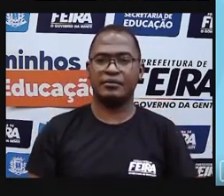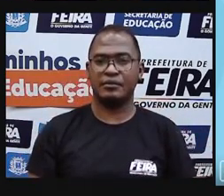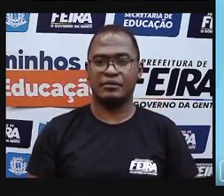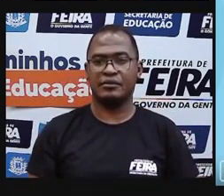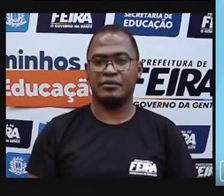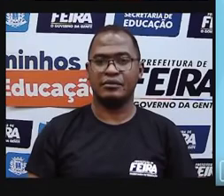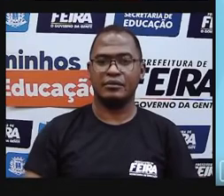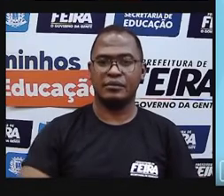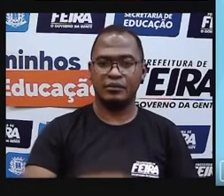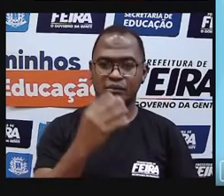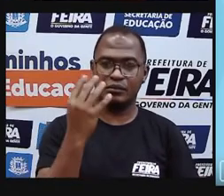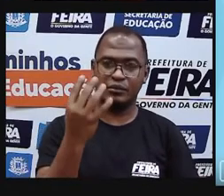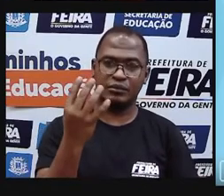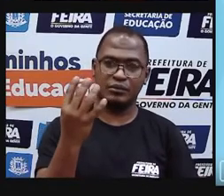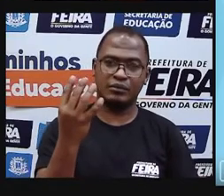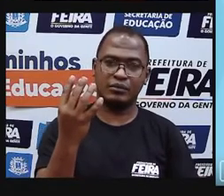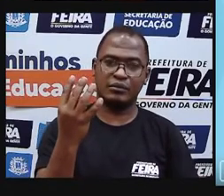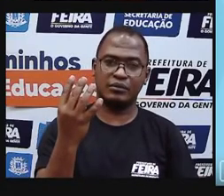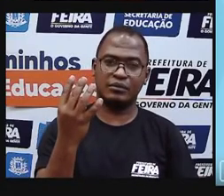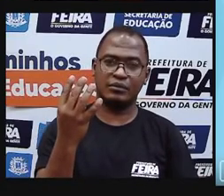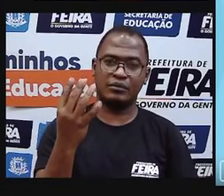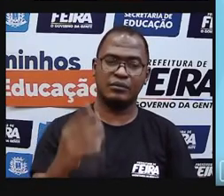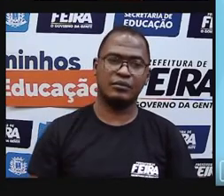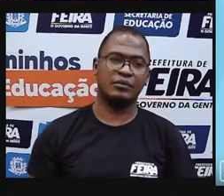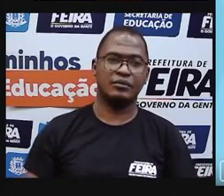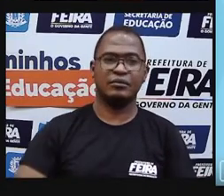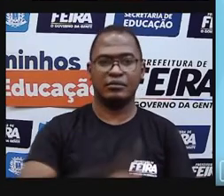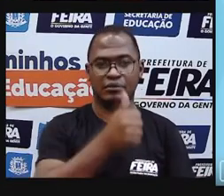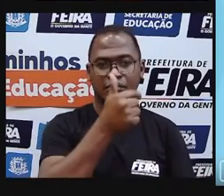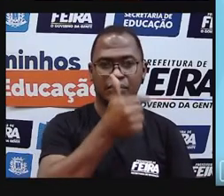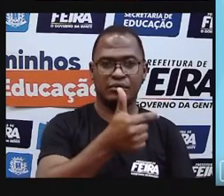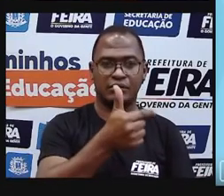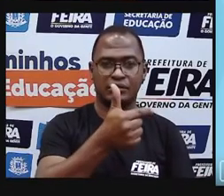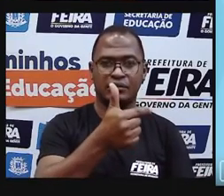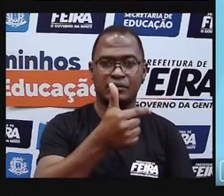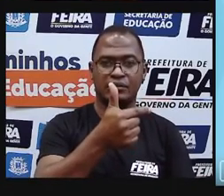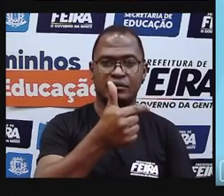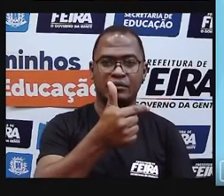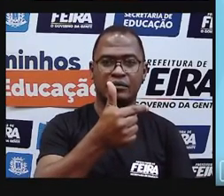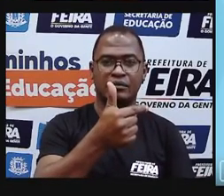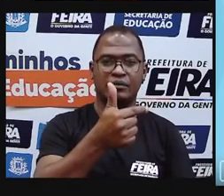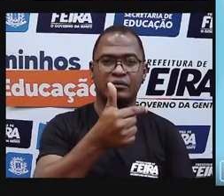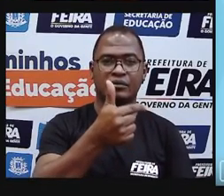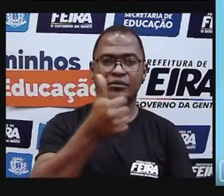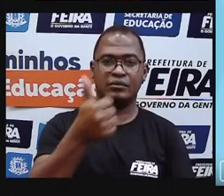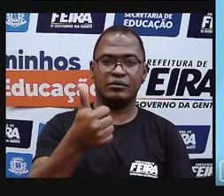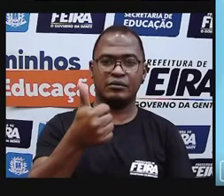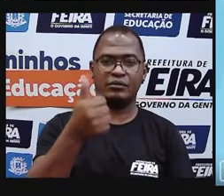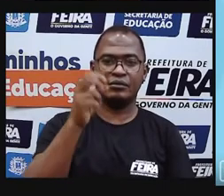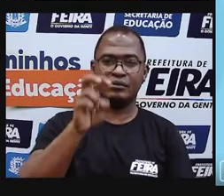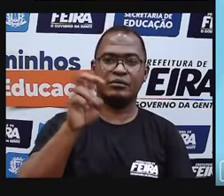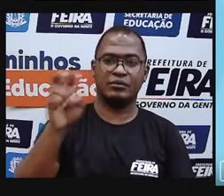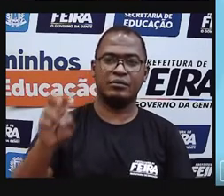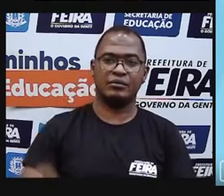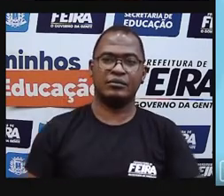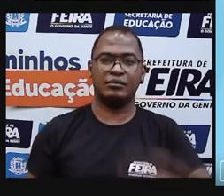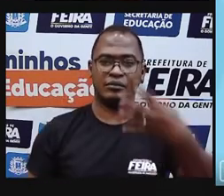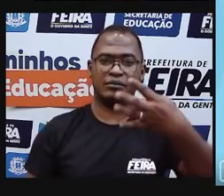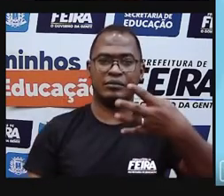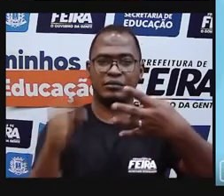E aí, será que vocês conseguem descobrir a resposta? Pensem aí. É a A, B, C ou D.